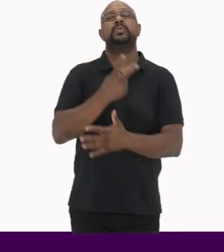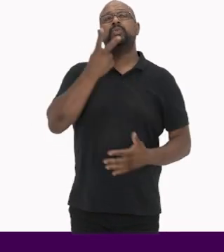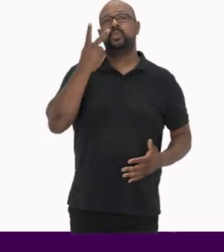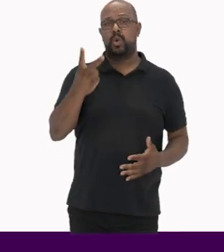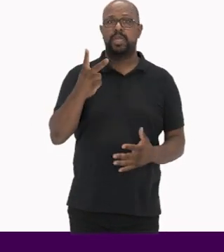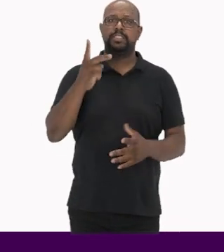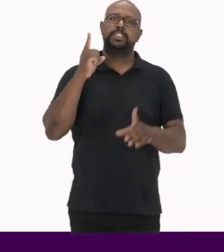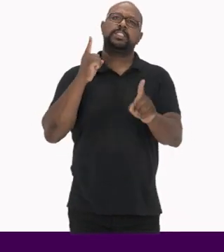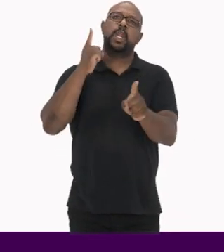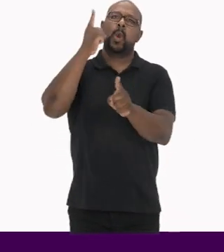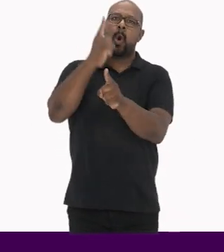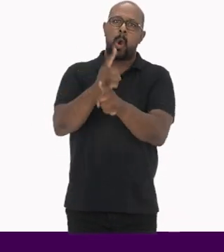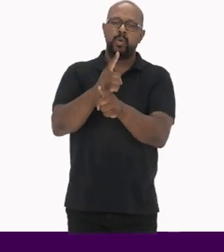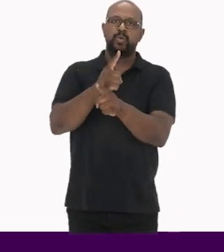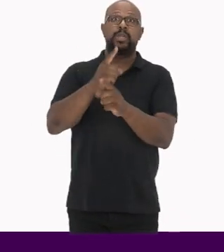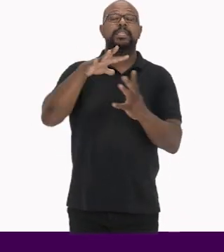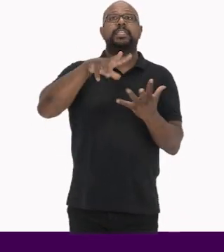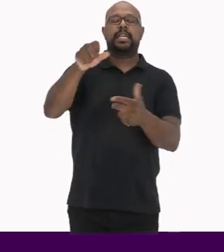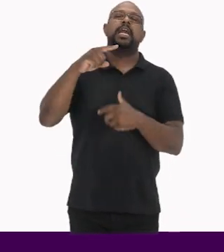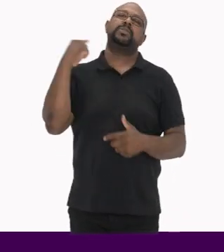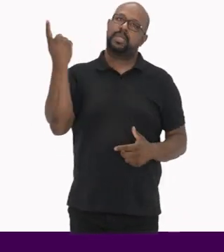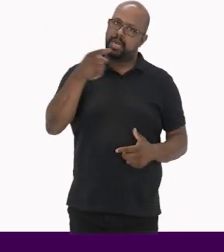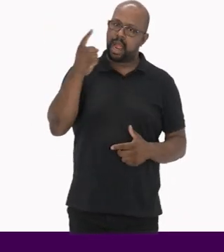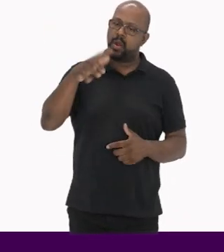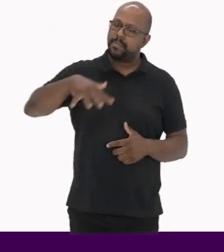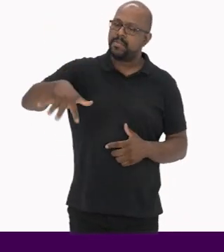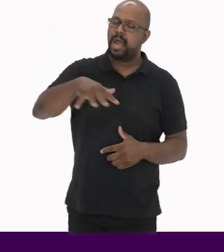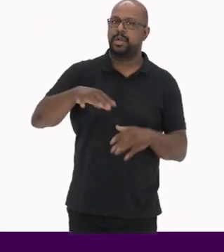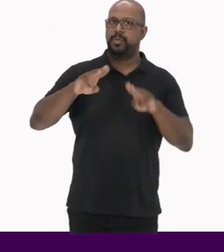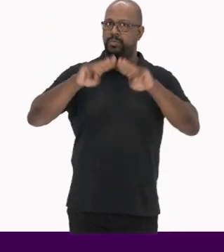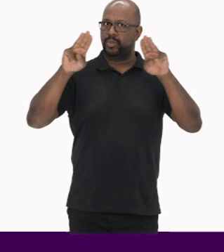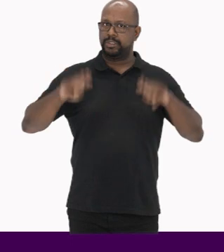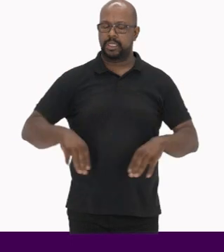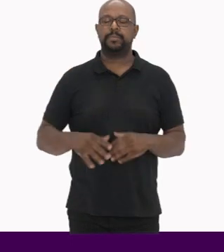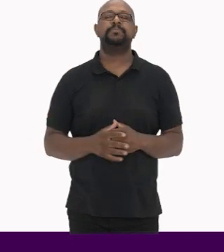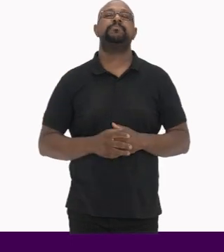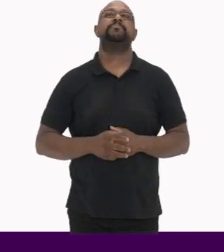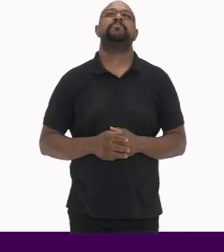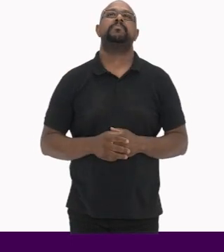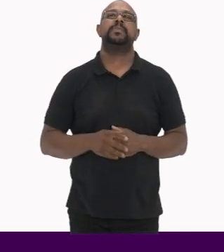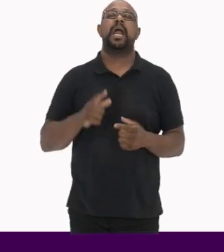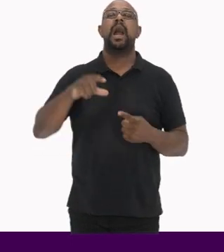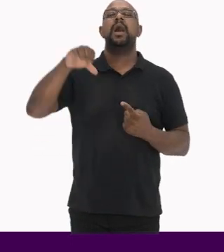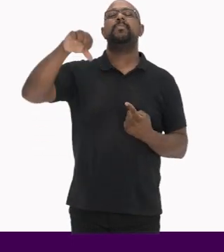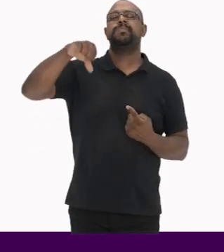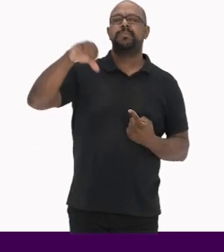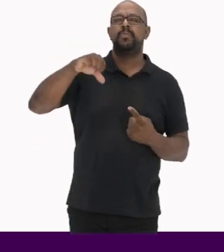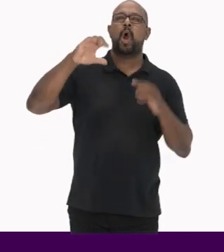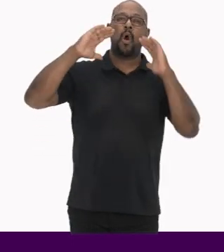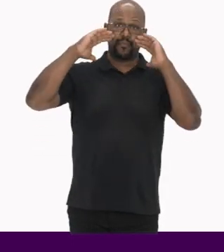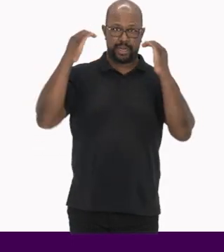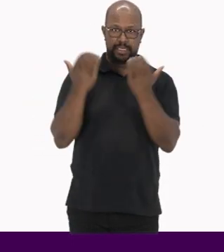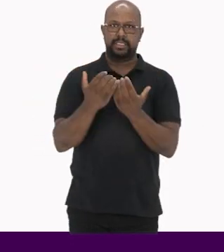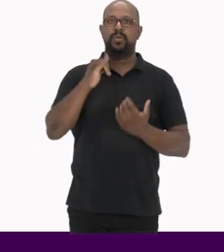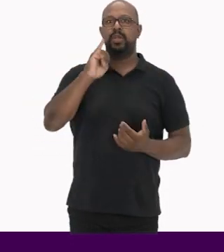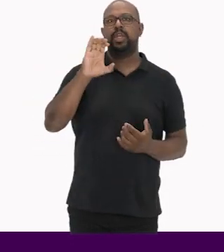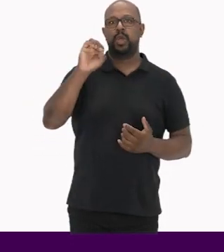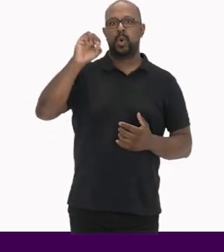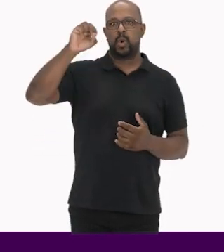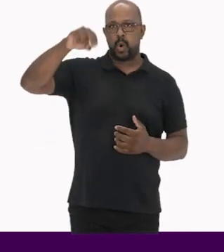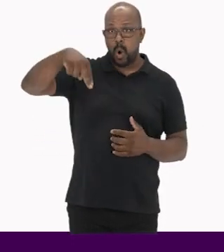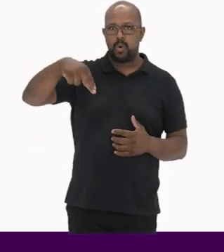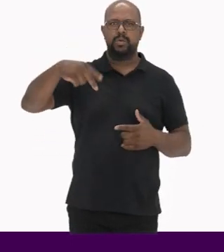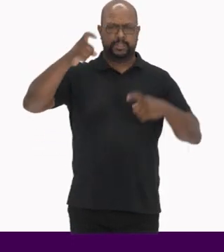encontros internacionais De suma importância para o universo museológico A nona conferência do ICOM